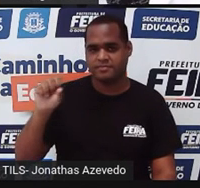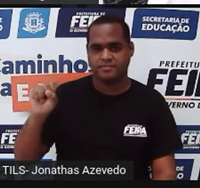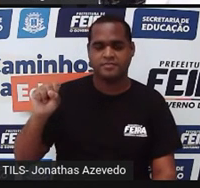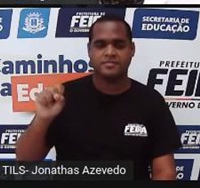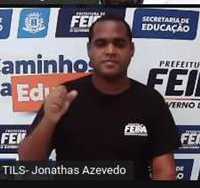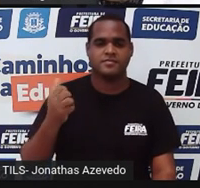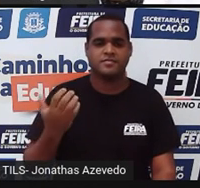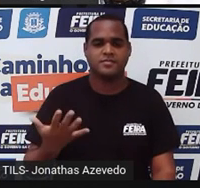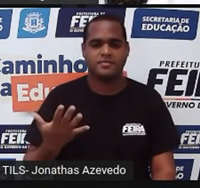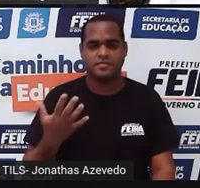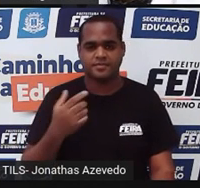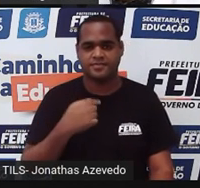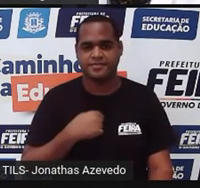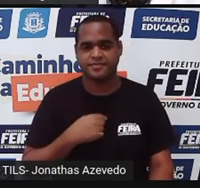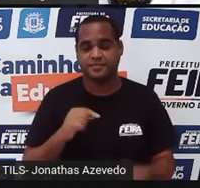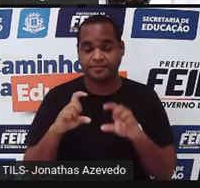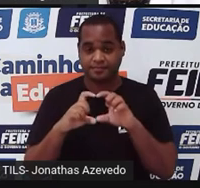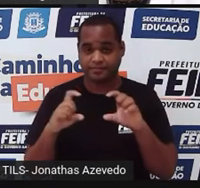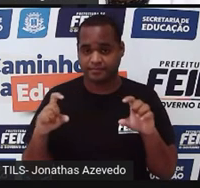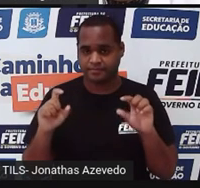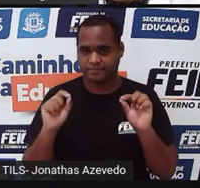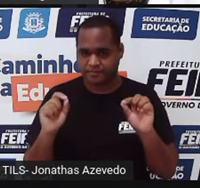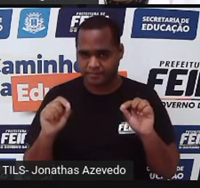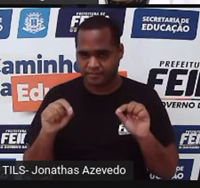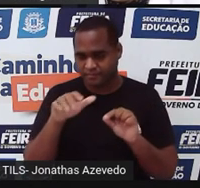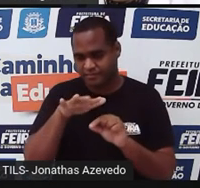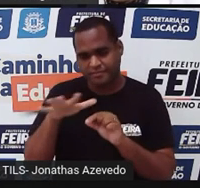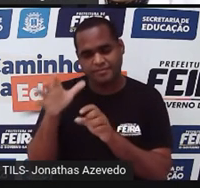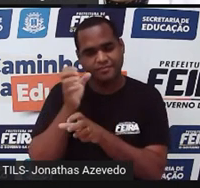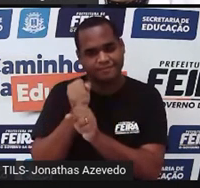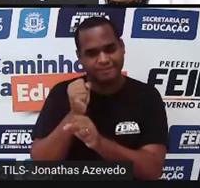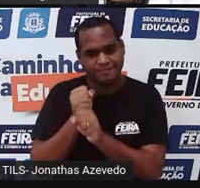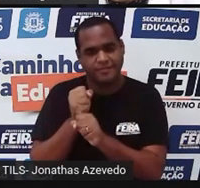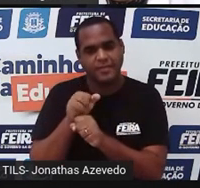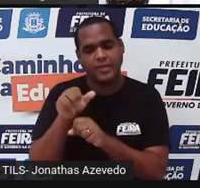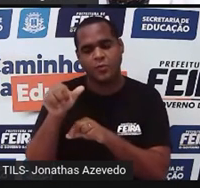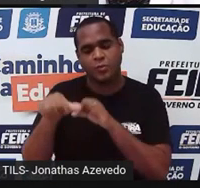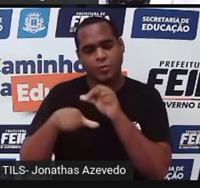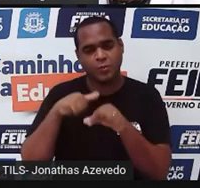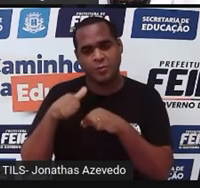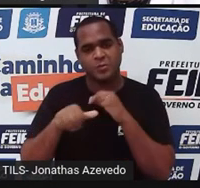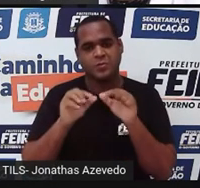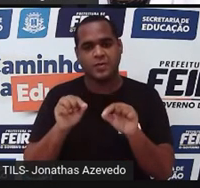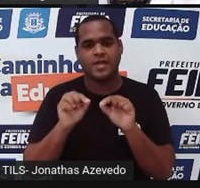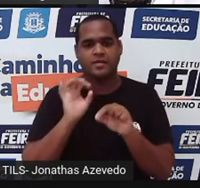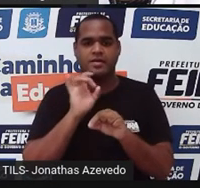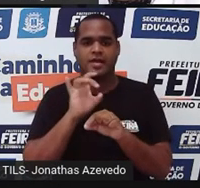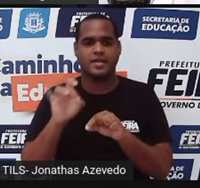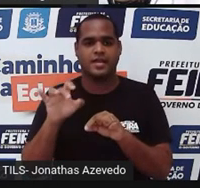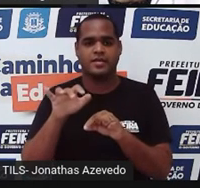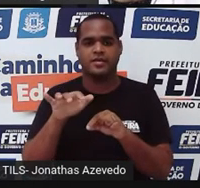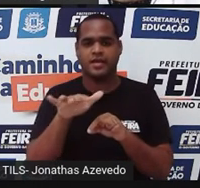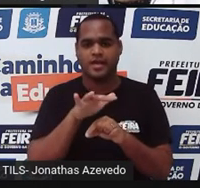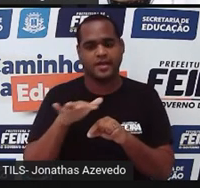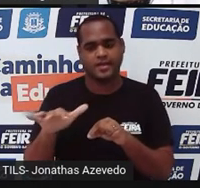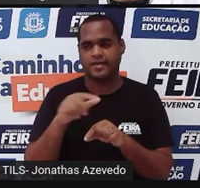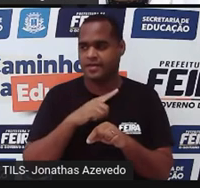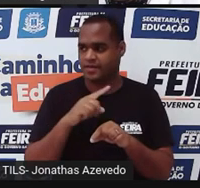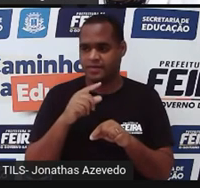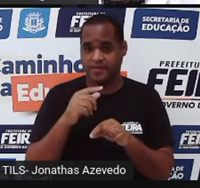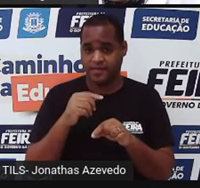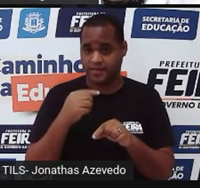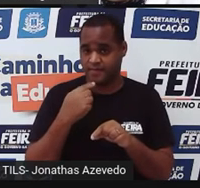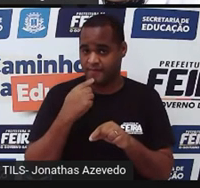área da sala. Então, fazendo toda essa soma aí ali eu tô trocando cada área pelo seu valor. Tá?